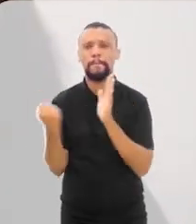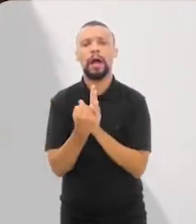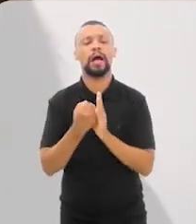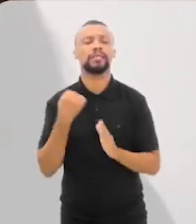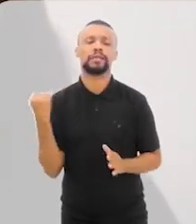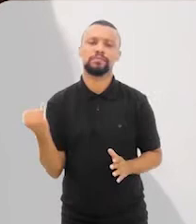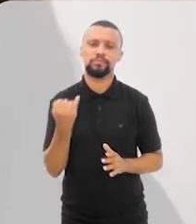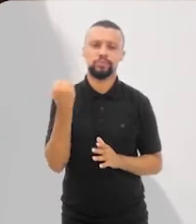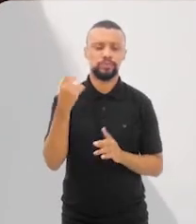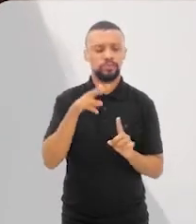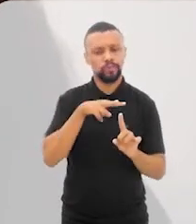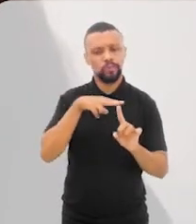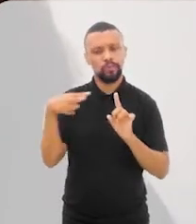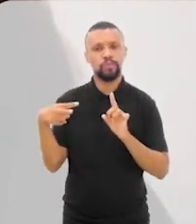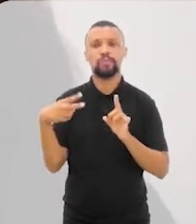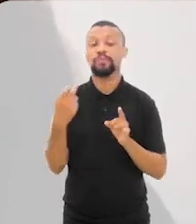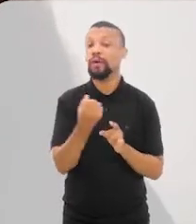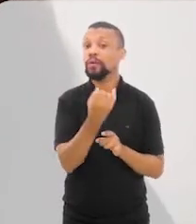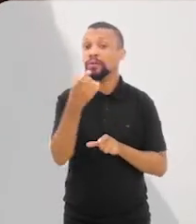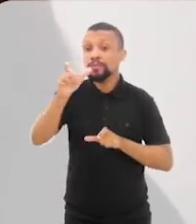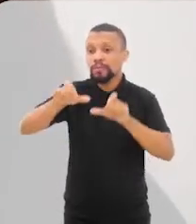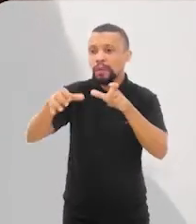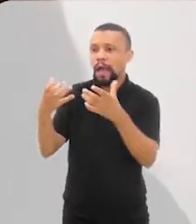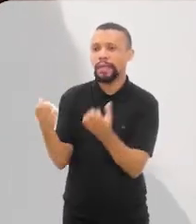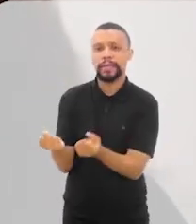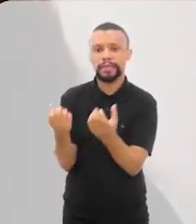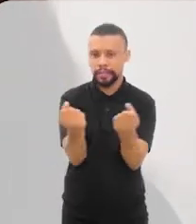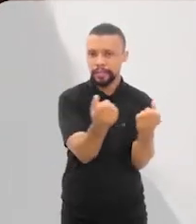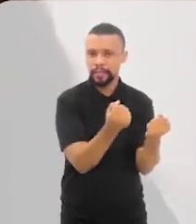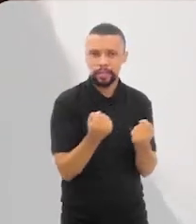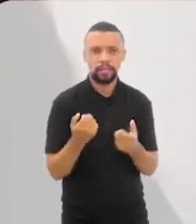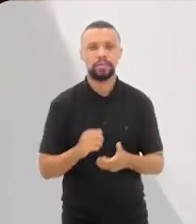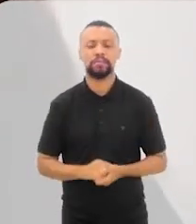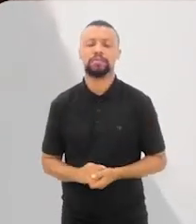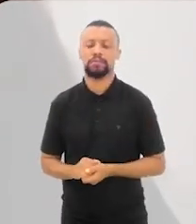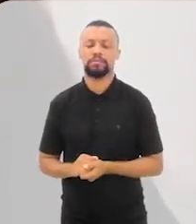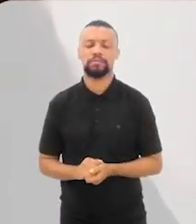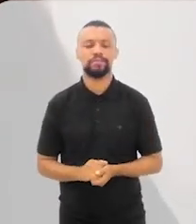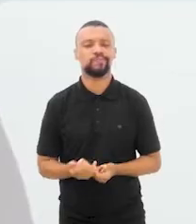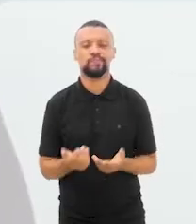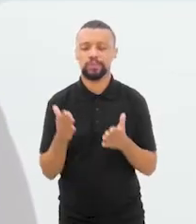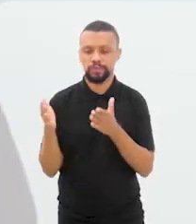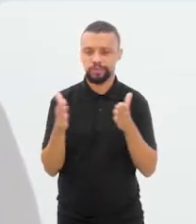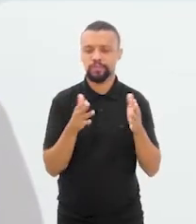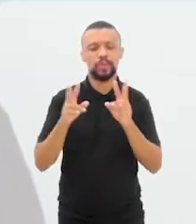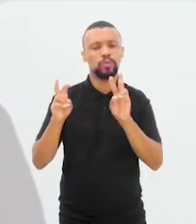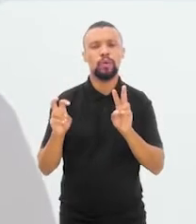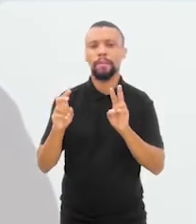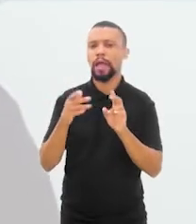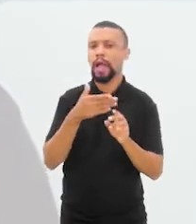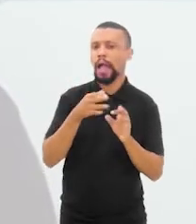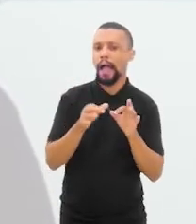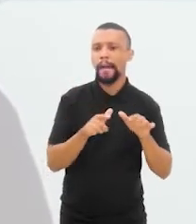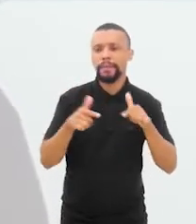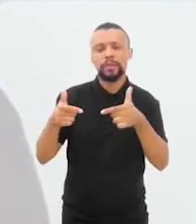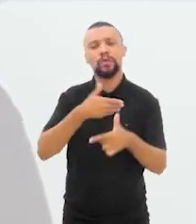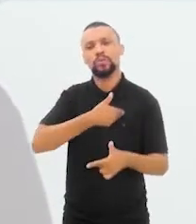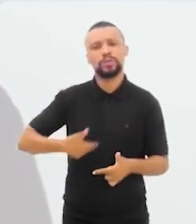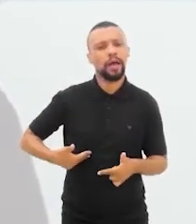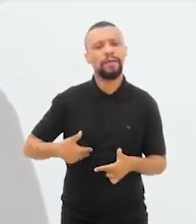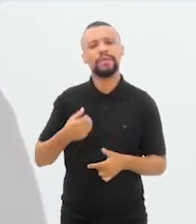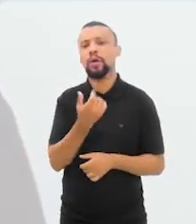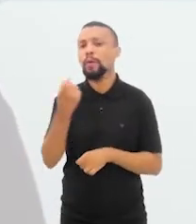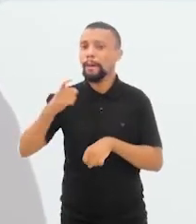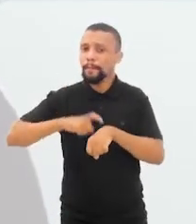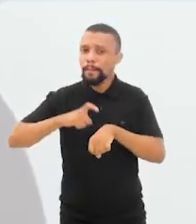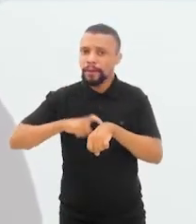ganha relevância do ponto de vista da capilaridade que você tem para o Estado. Gergela, em relação à participação do Estado, em